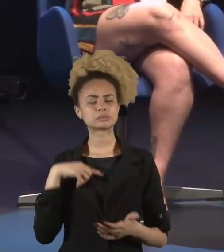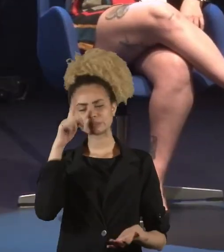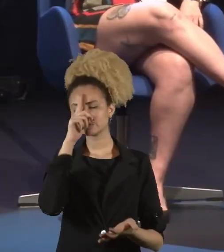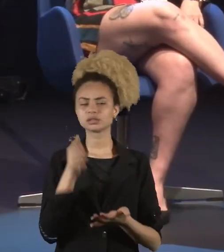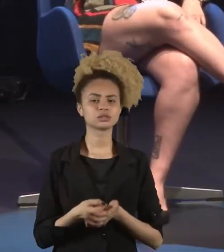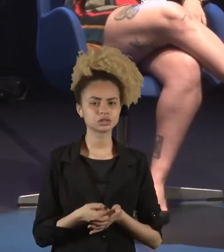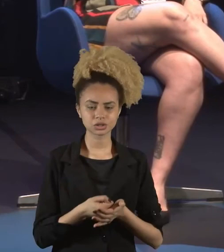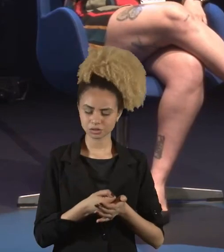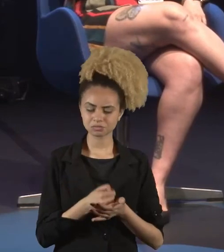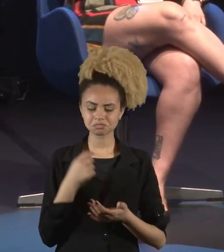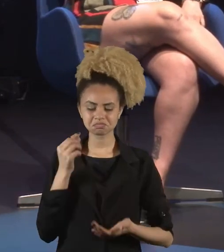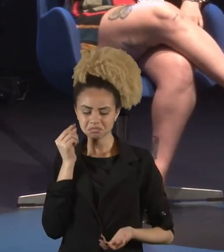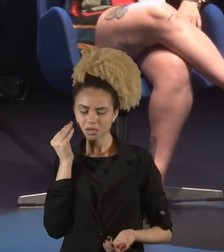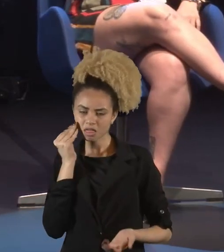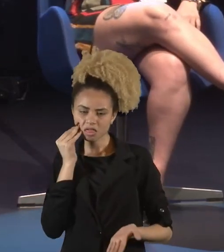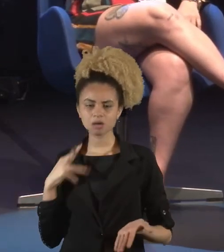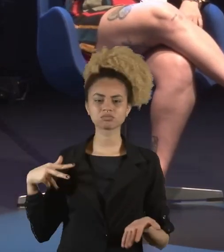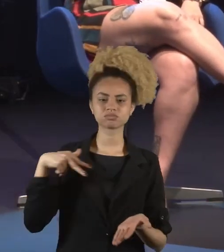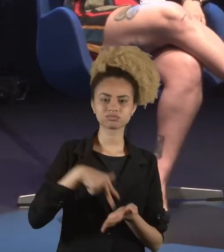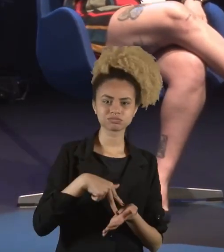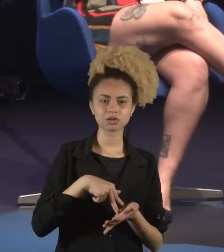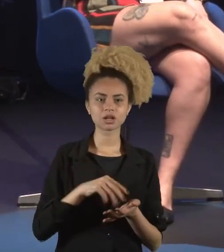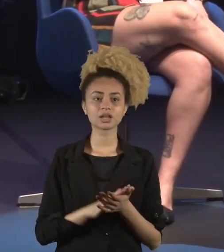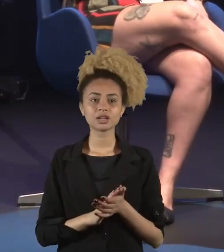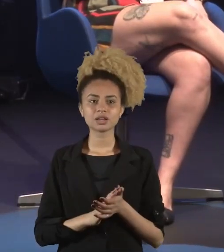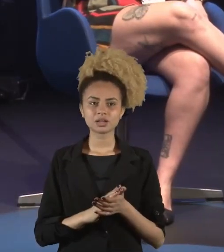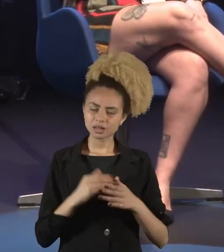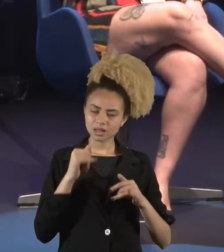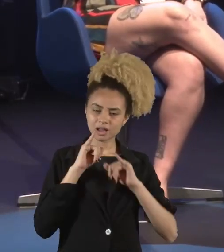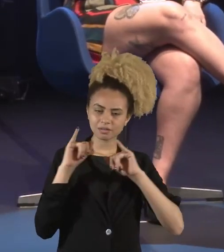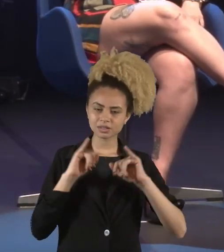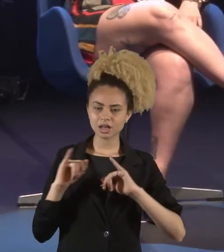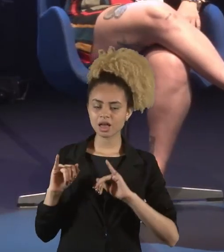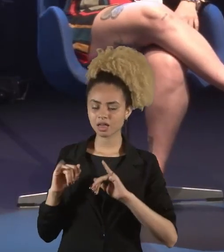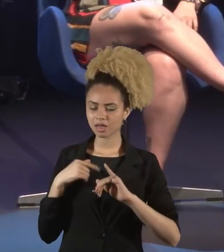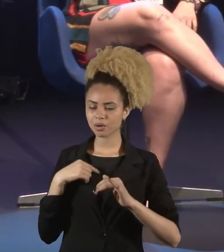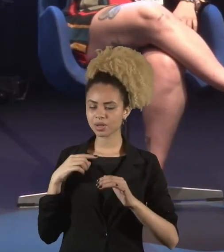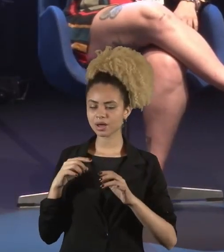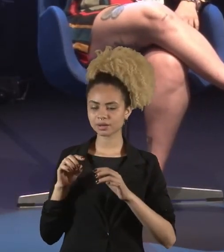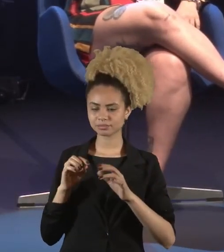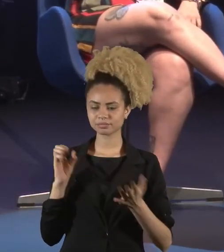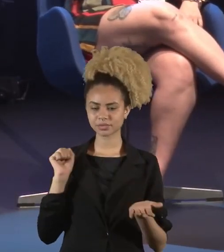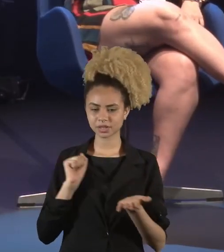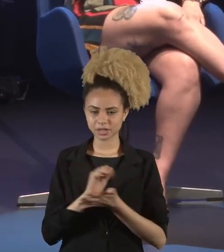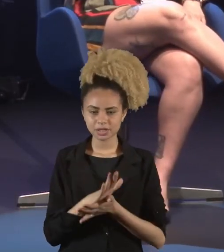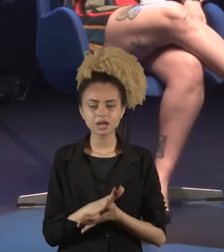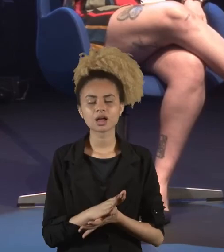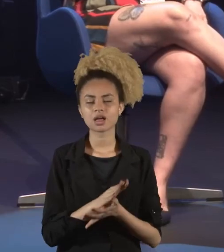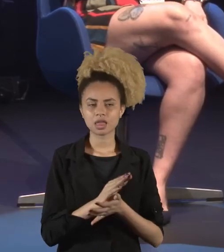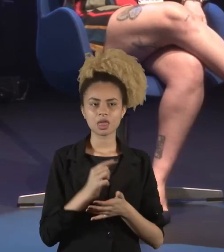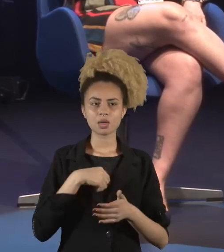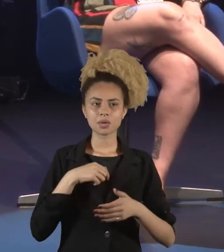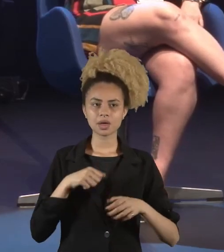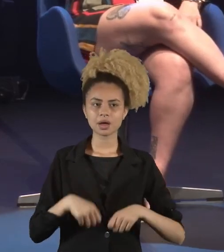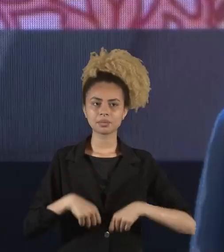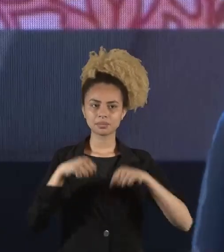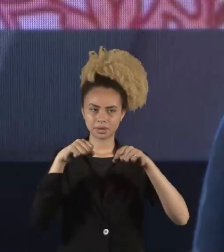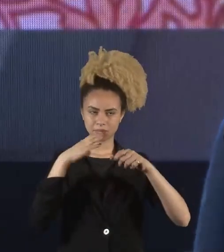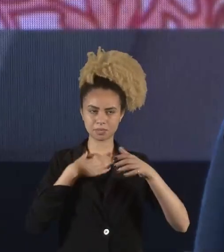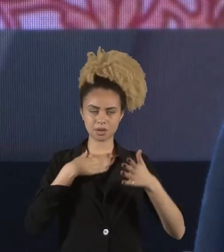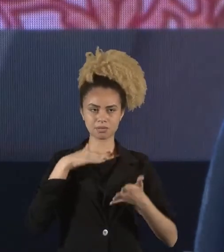dar o meu próprio passo e compartilhei a notícia da minha saída que estaria abrindo o meu próprio escritório.